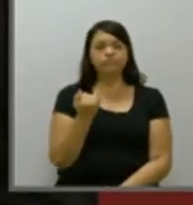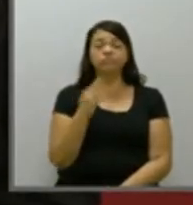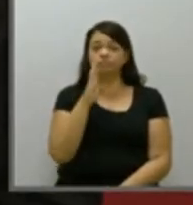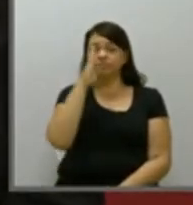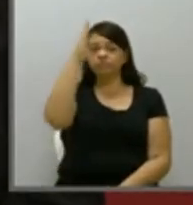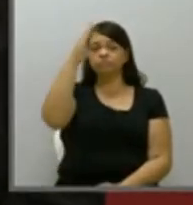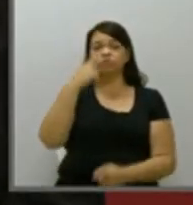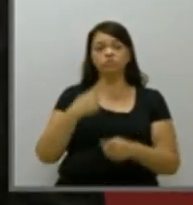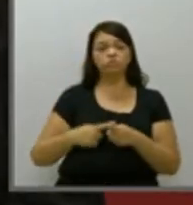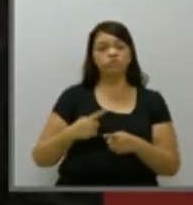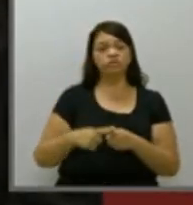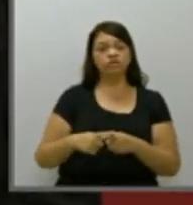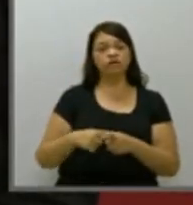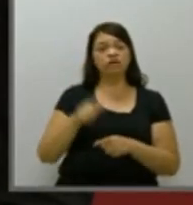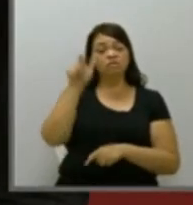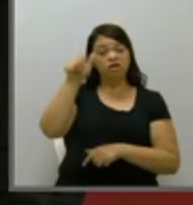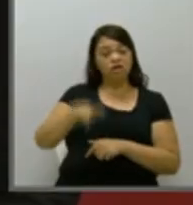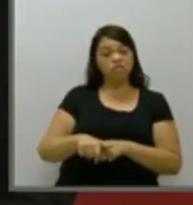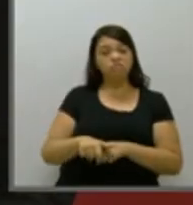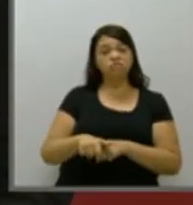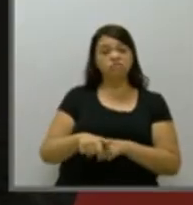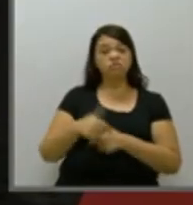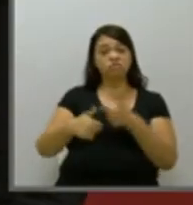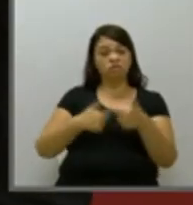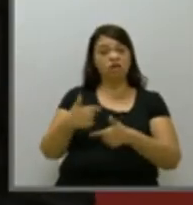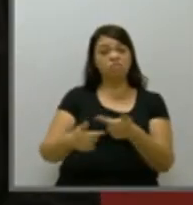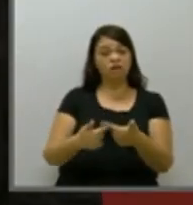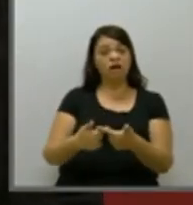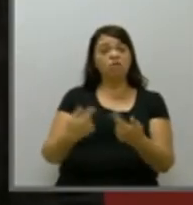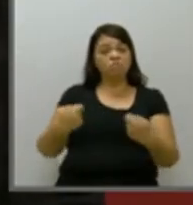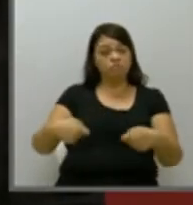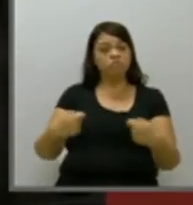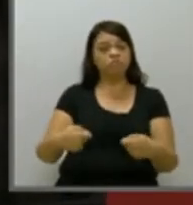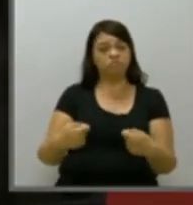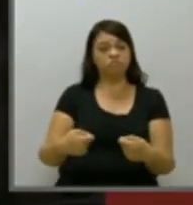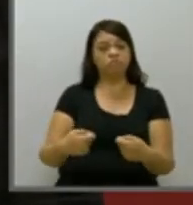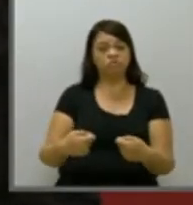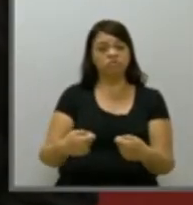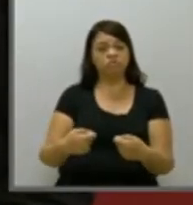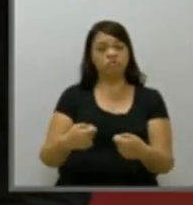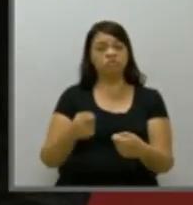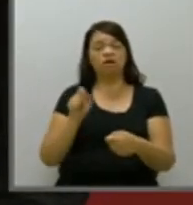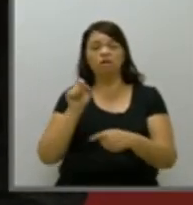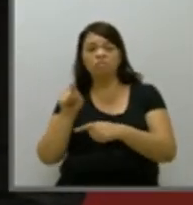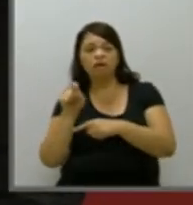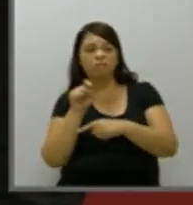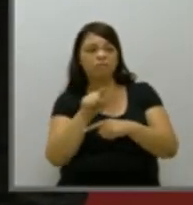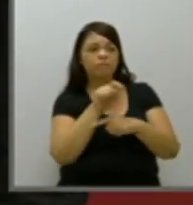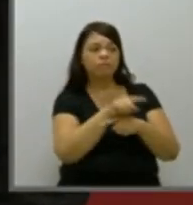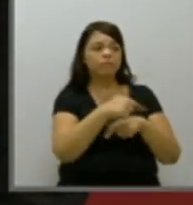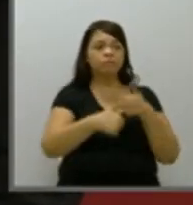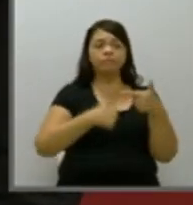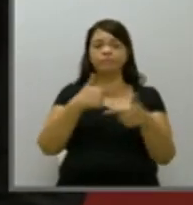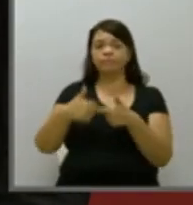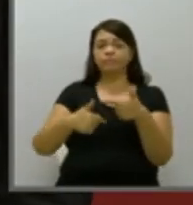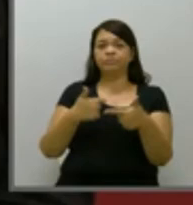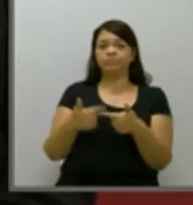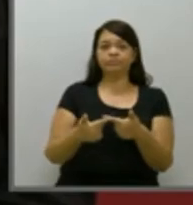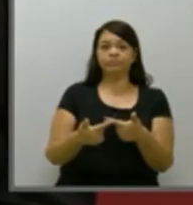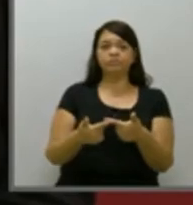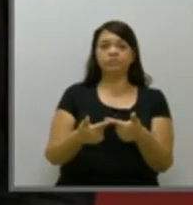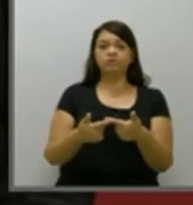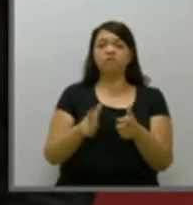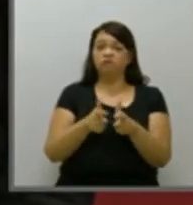principalmente para os trabalhadores, aqueles que vão ocupar os postos de trabalho que serão criados pelas novas